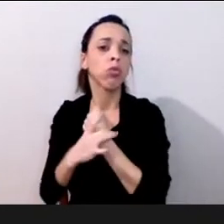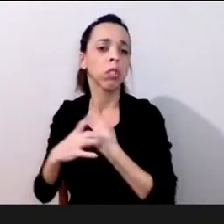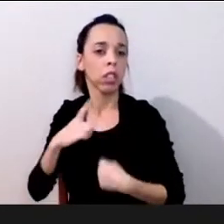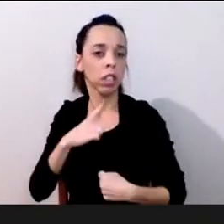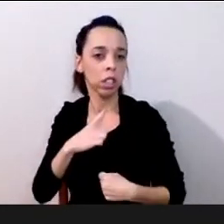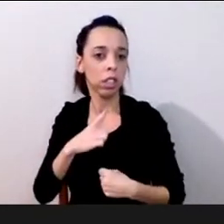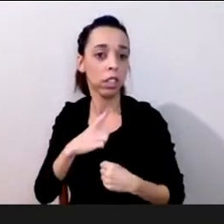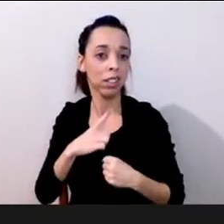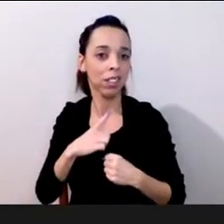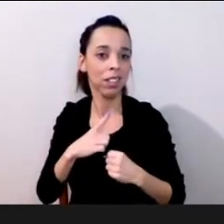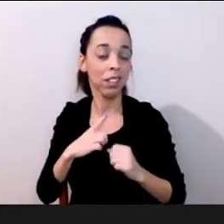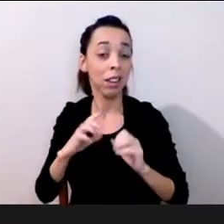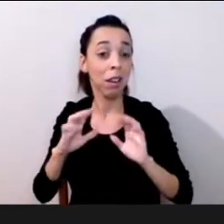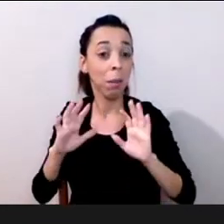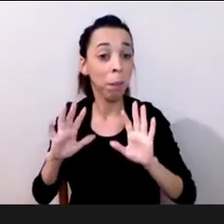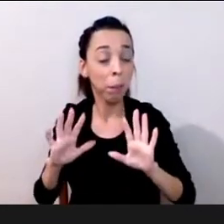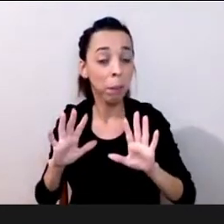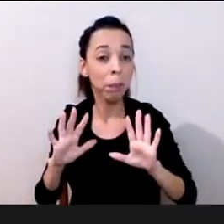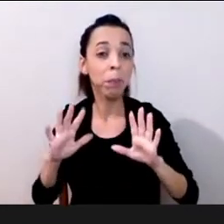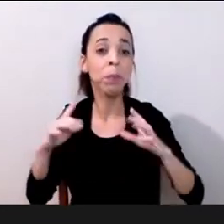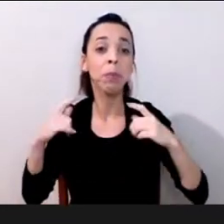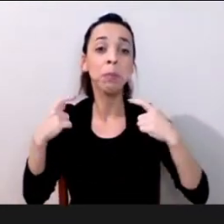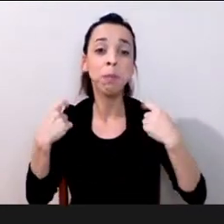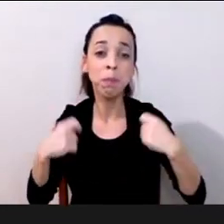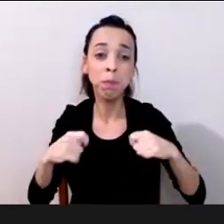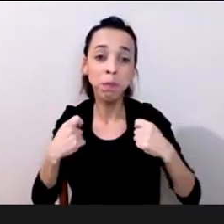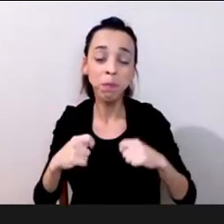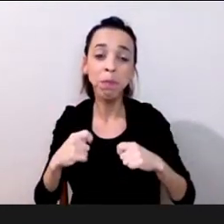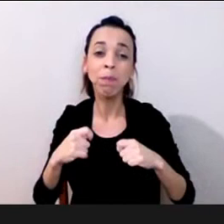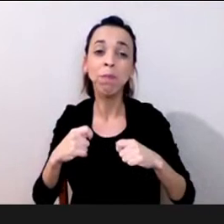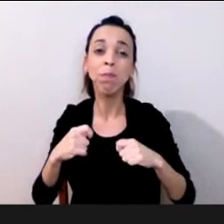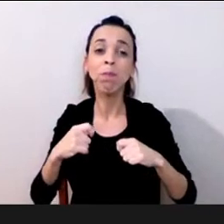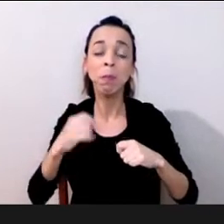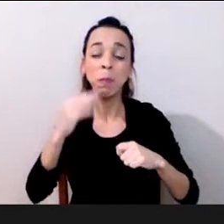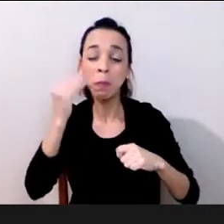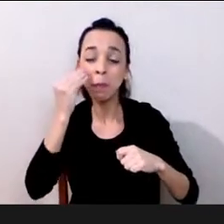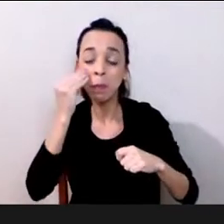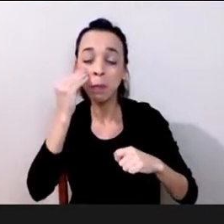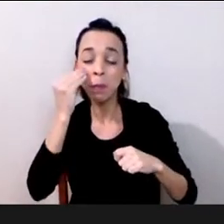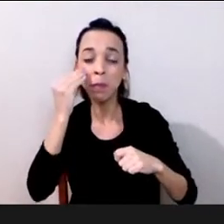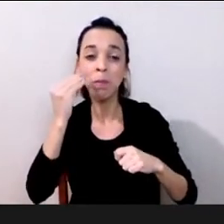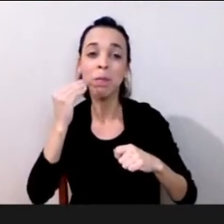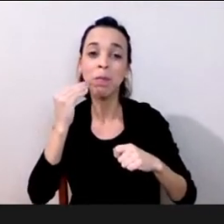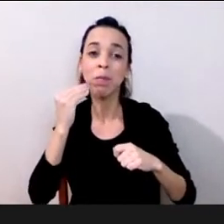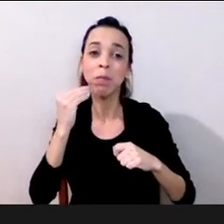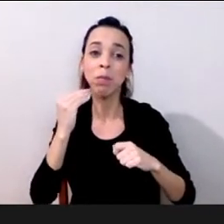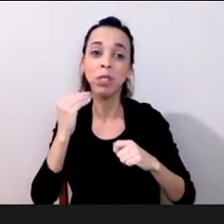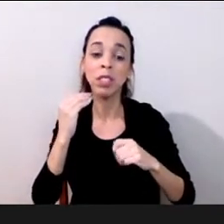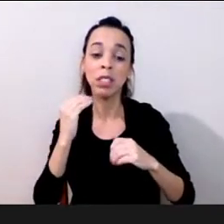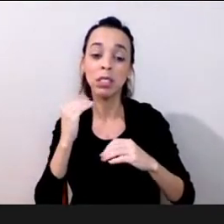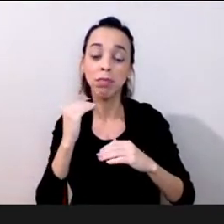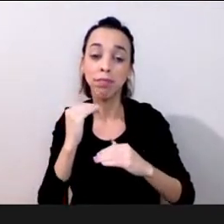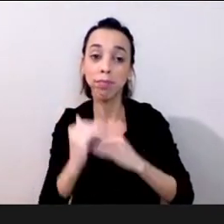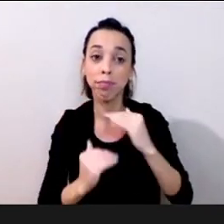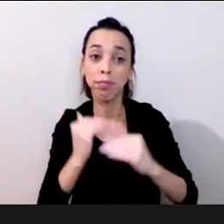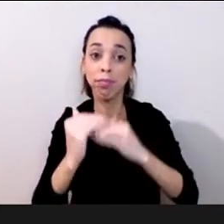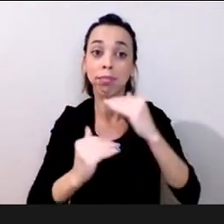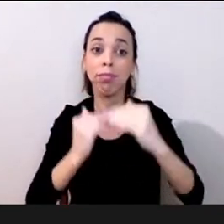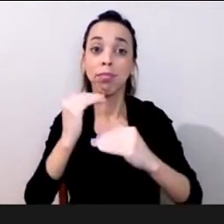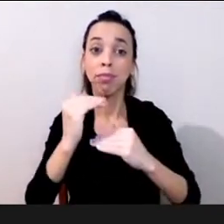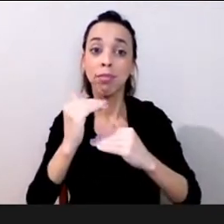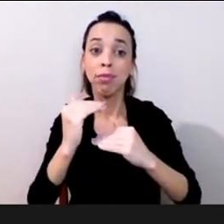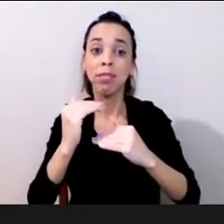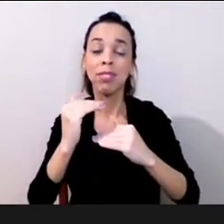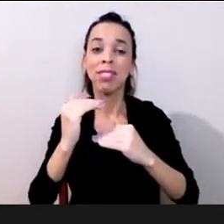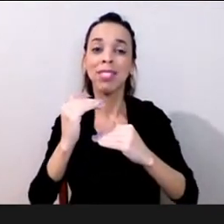em alavancas que nos segurem para a insegurança porque nós vivemos em insegurança não é eu tomo outra vez há pouco